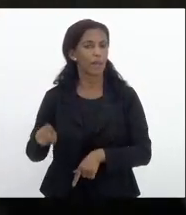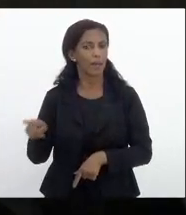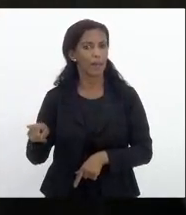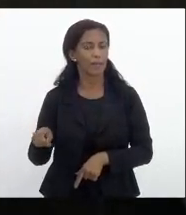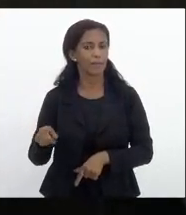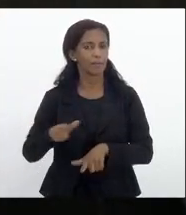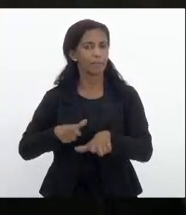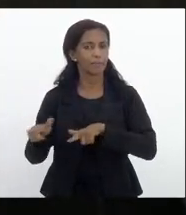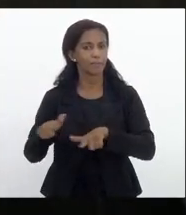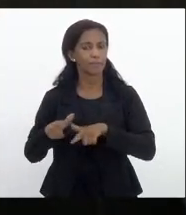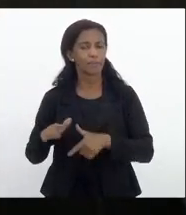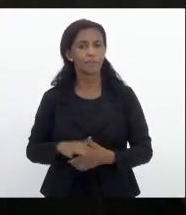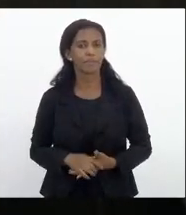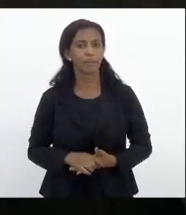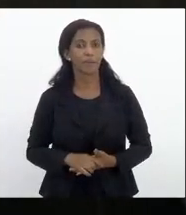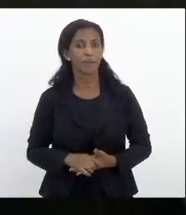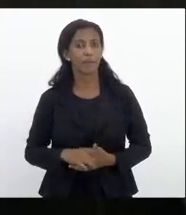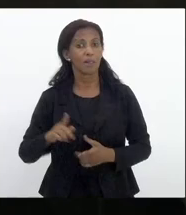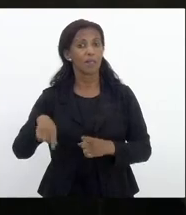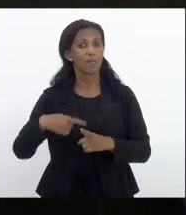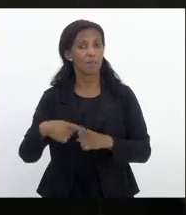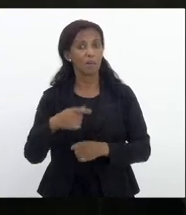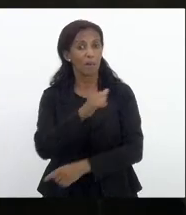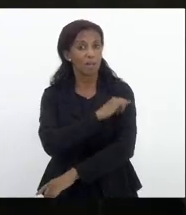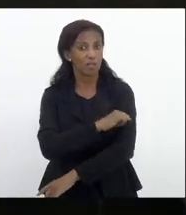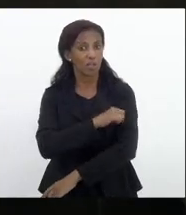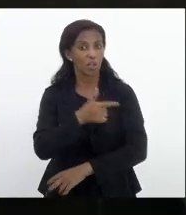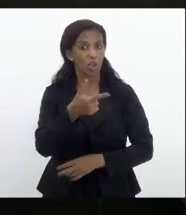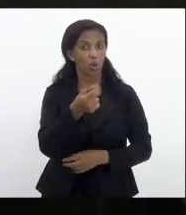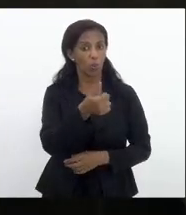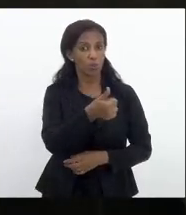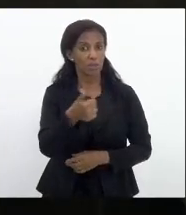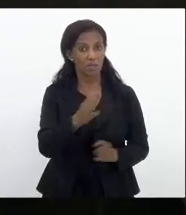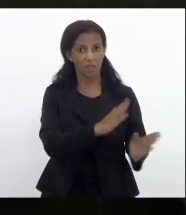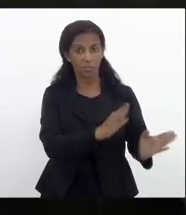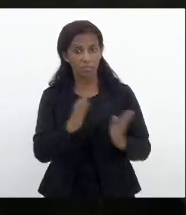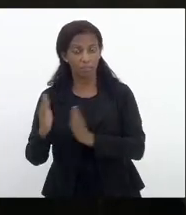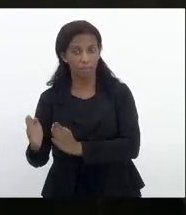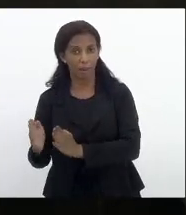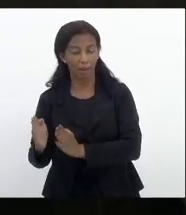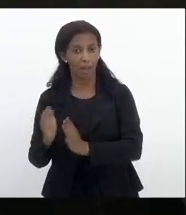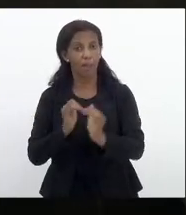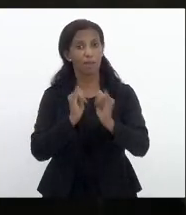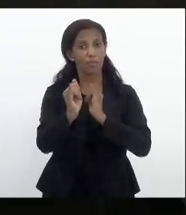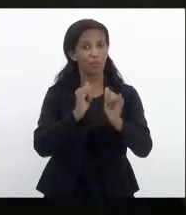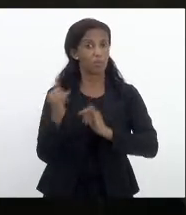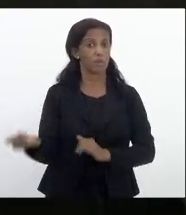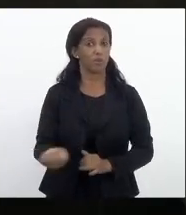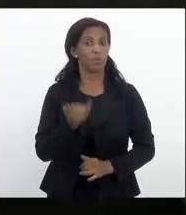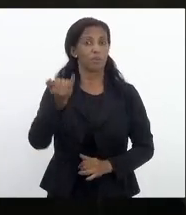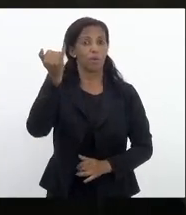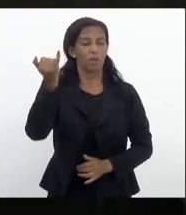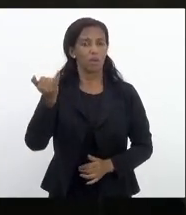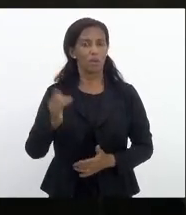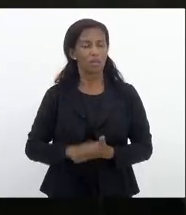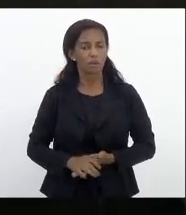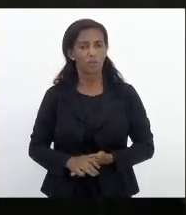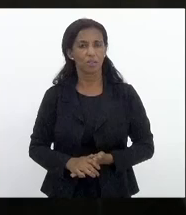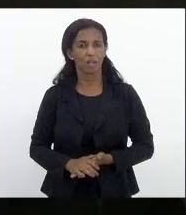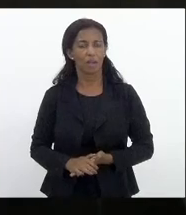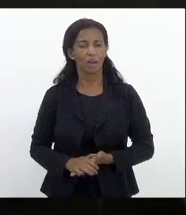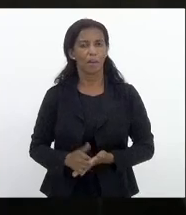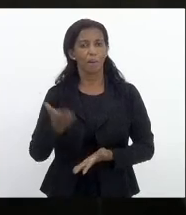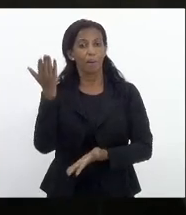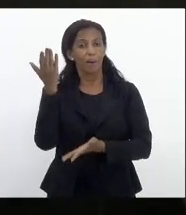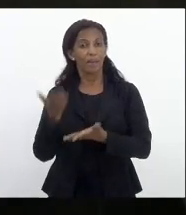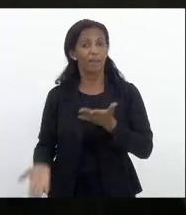depois de tudo e tem mais e o Rio de Janeiro de 2017 para cá é um dado importante para quebrar quebrar o discurso de que o